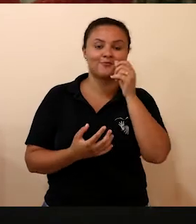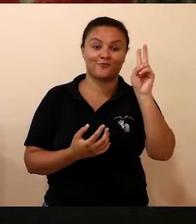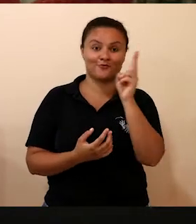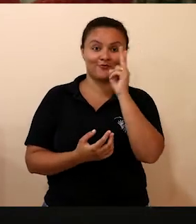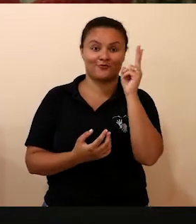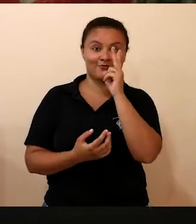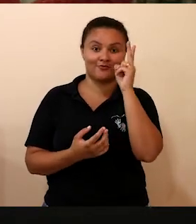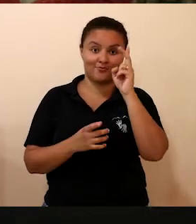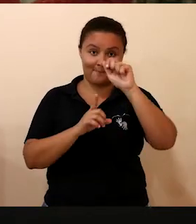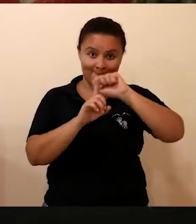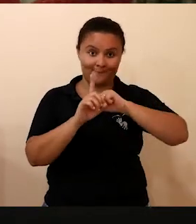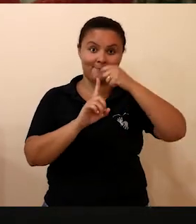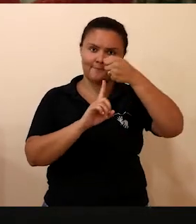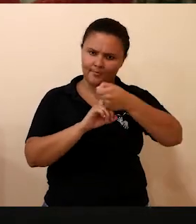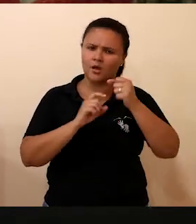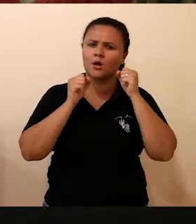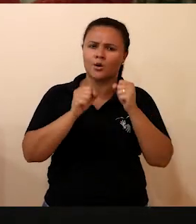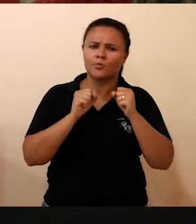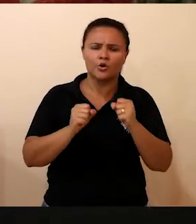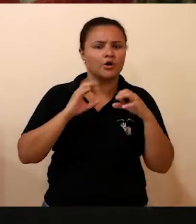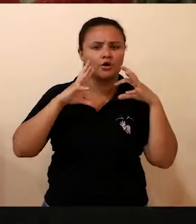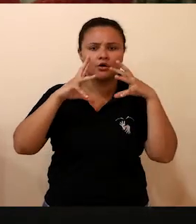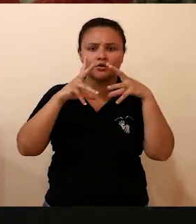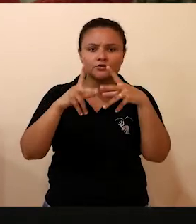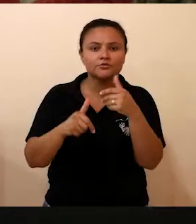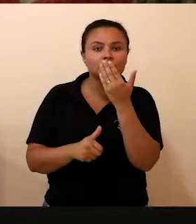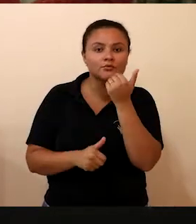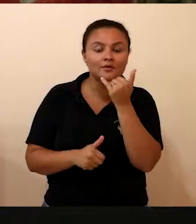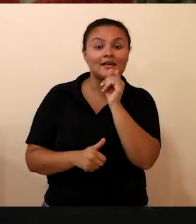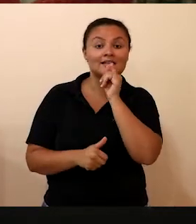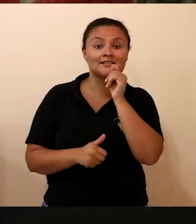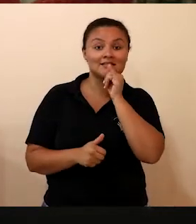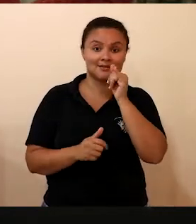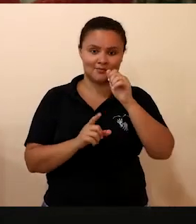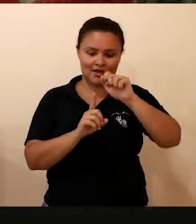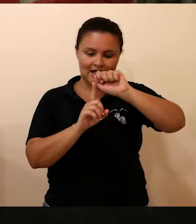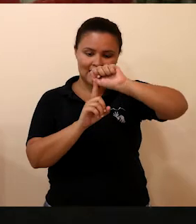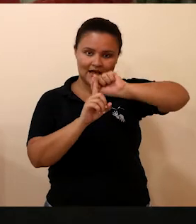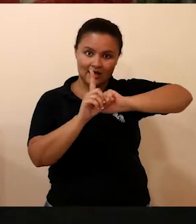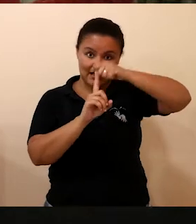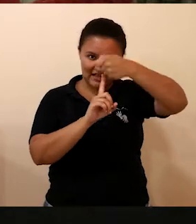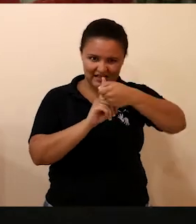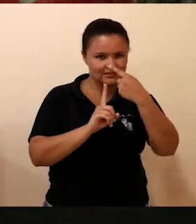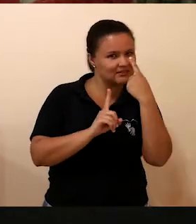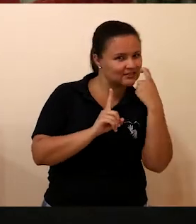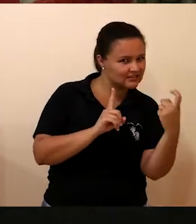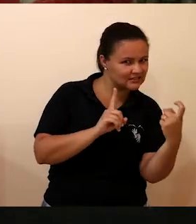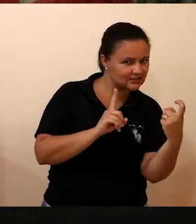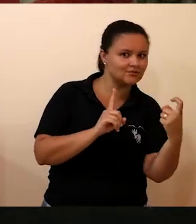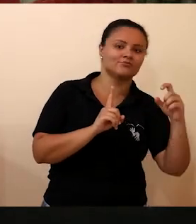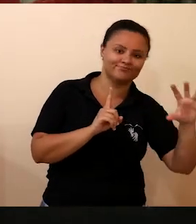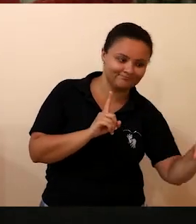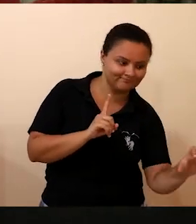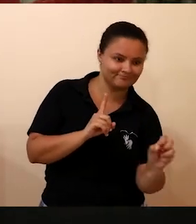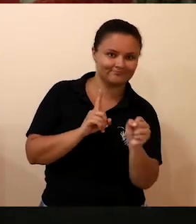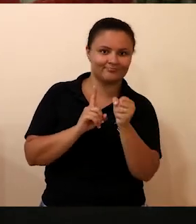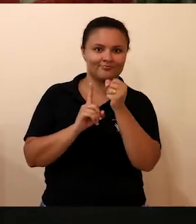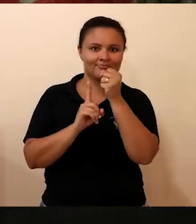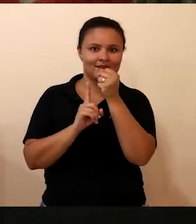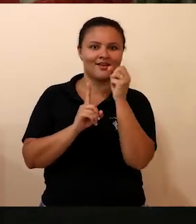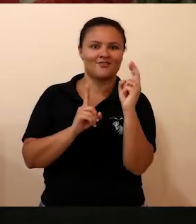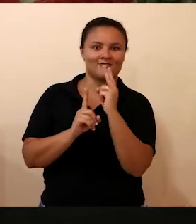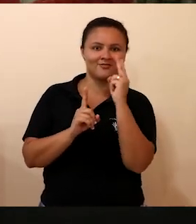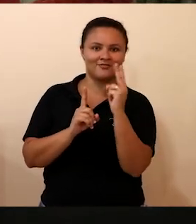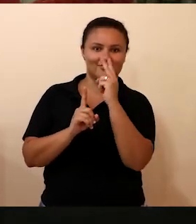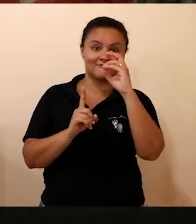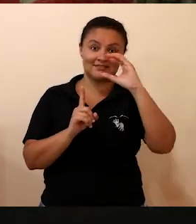consumida integralmente. A casca, por exemplo, que é aquilo que a gente joga fora, não utiliza, é onde tem a maior quantidade de vitamina